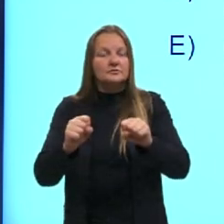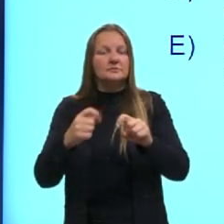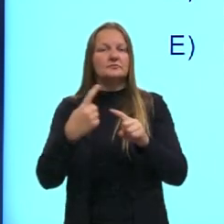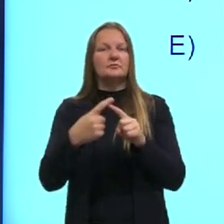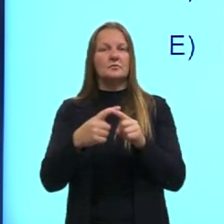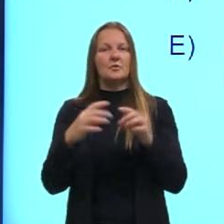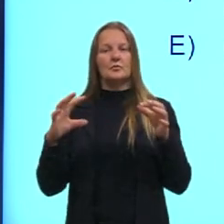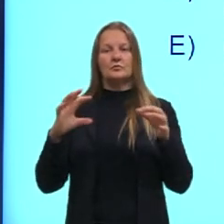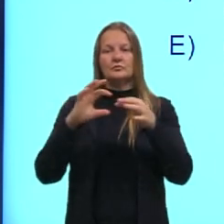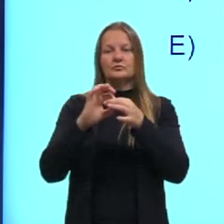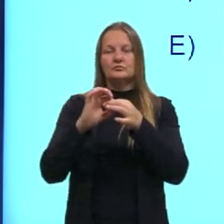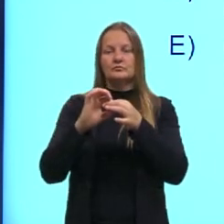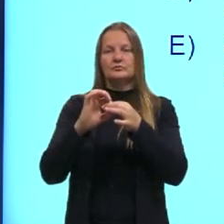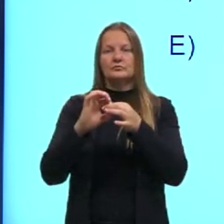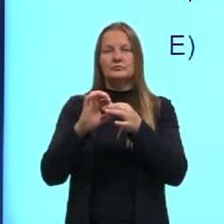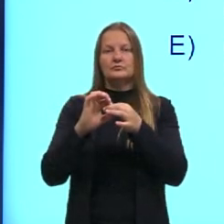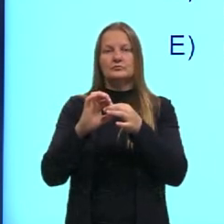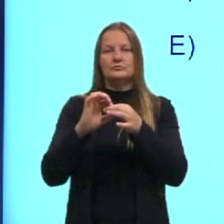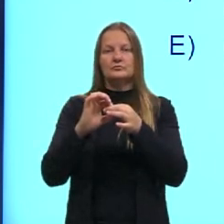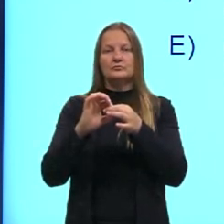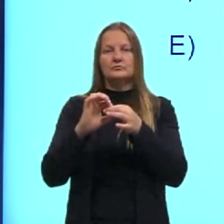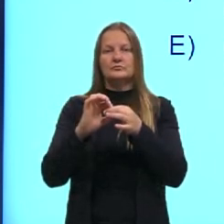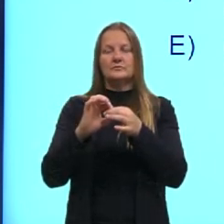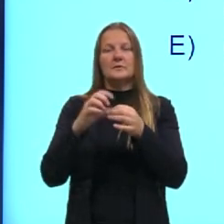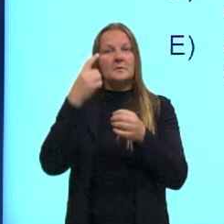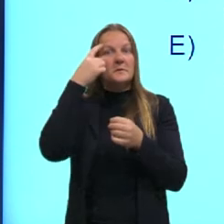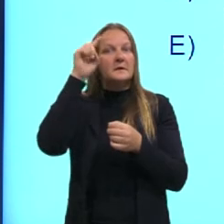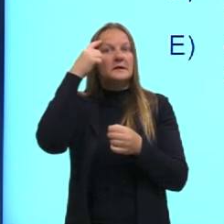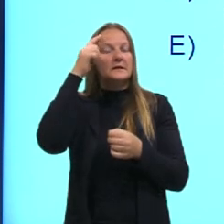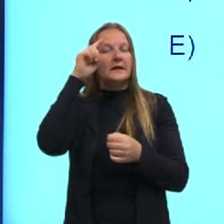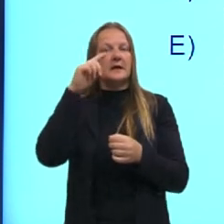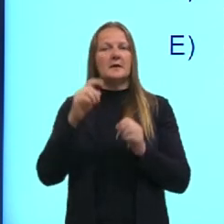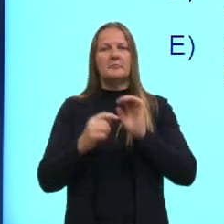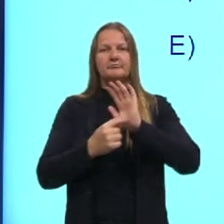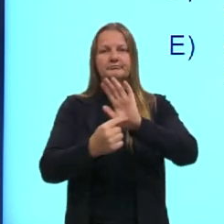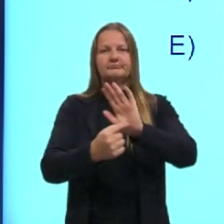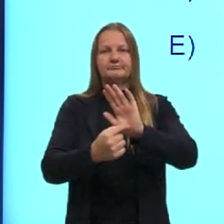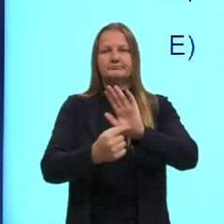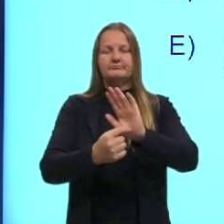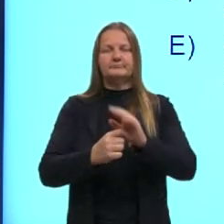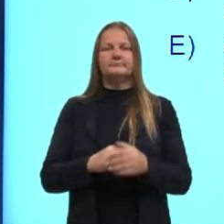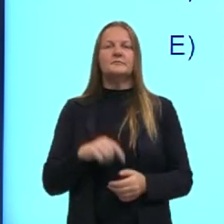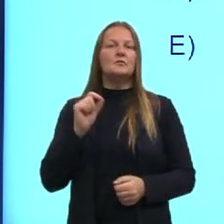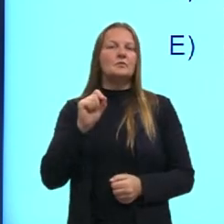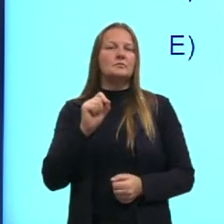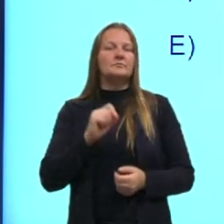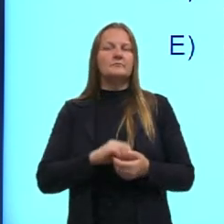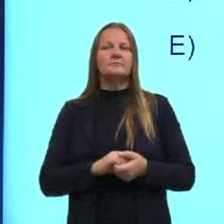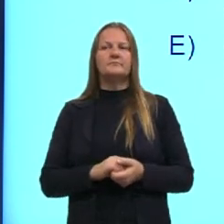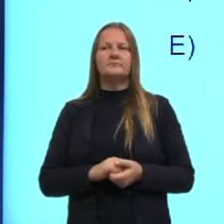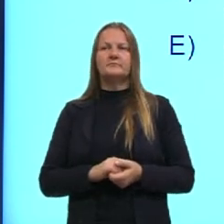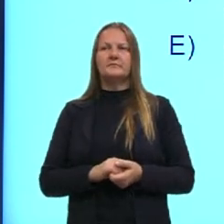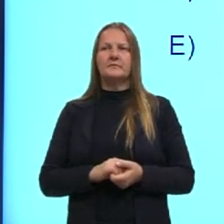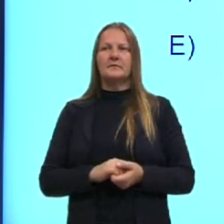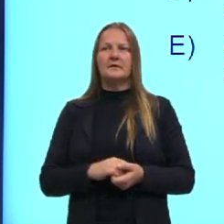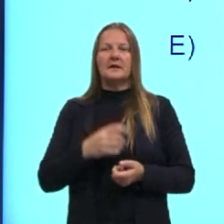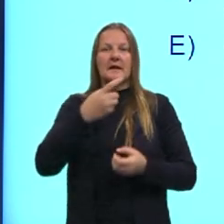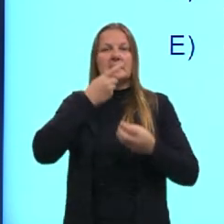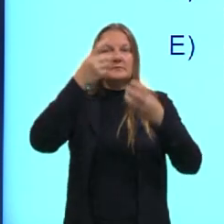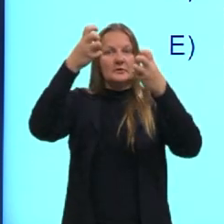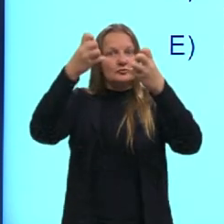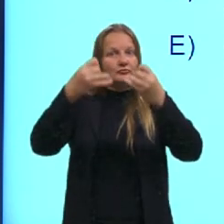conexão entre esses recursos e as ideias que eles expressam. Então, aqui a gente tem uma afirmação.